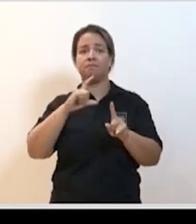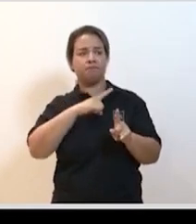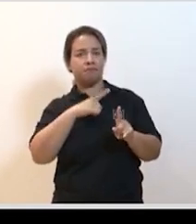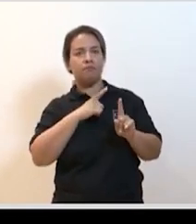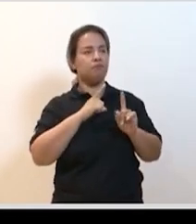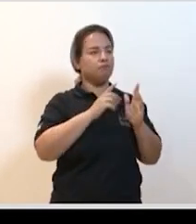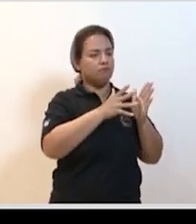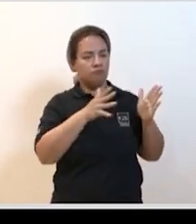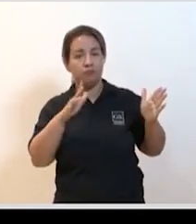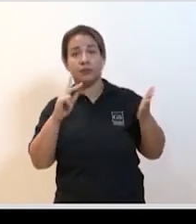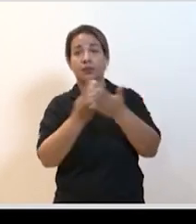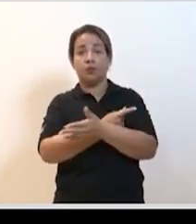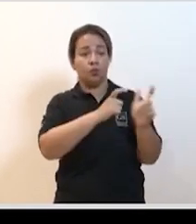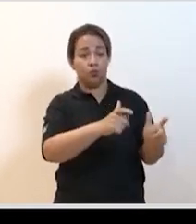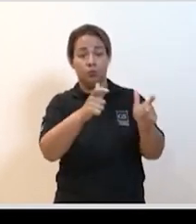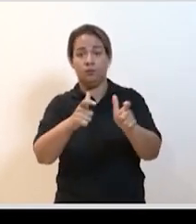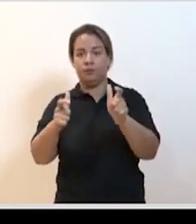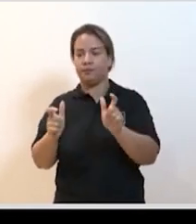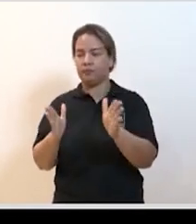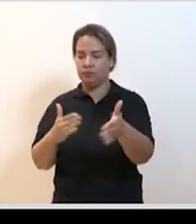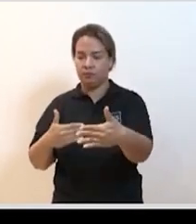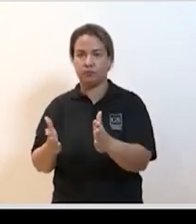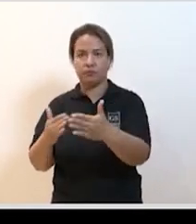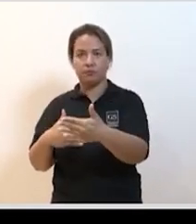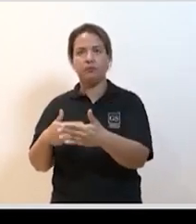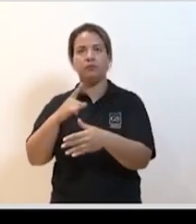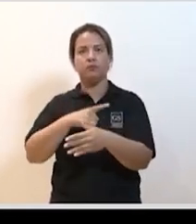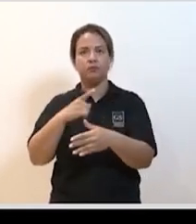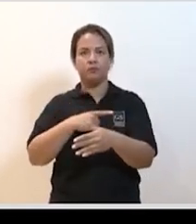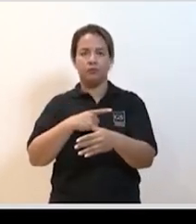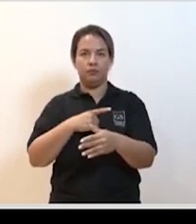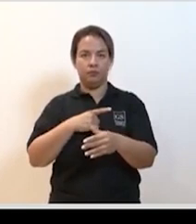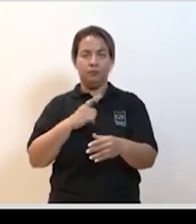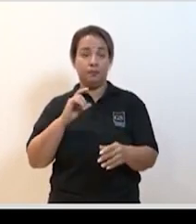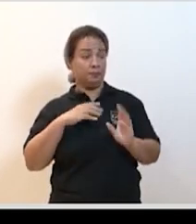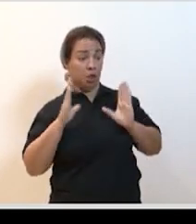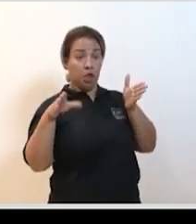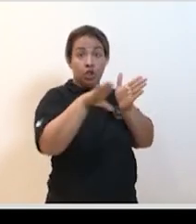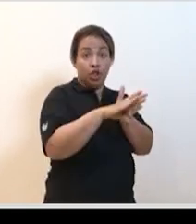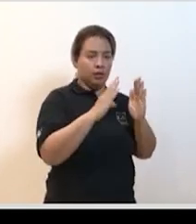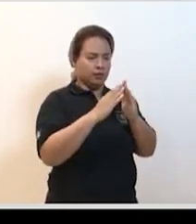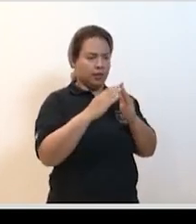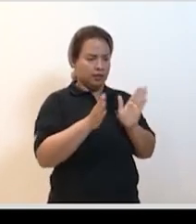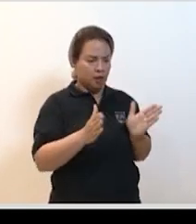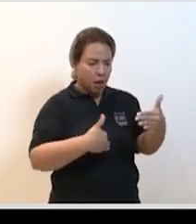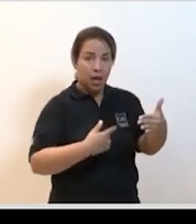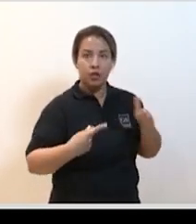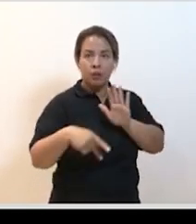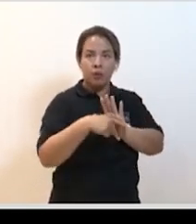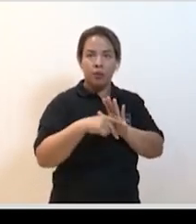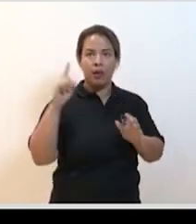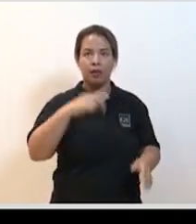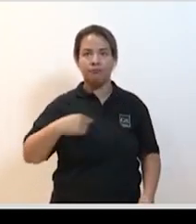pacotes que venham de algum lugar as pessoas tem preocupação às vezes de qualquer coisa que venha made in China e chega em casa e as esquinas já nem tem importância específica